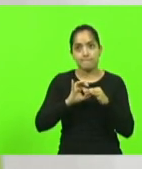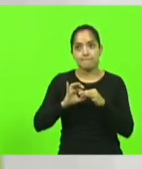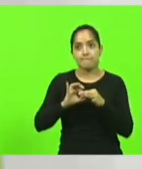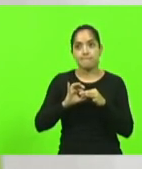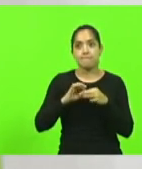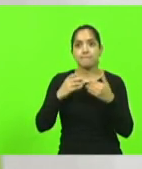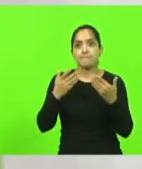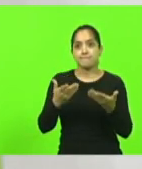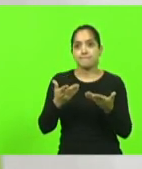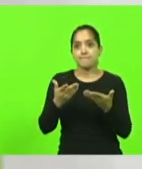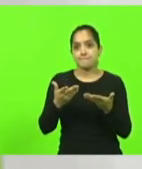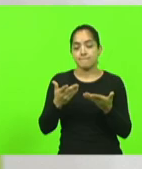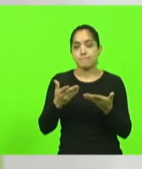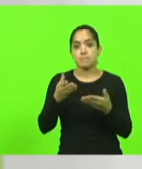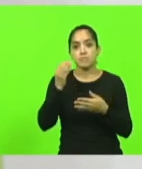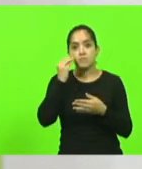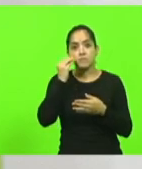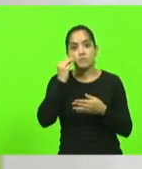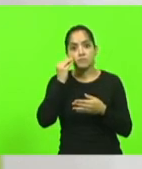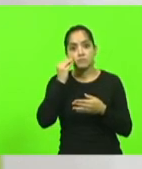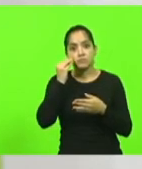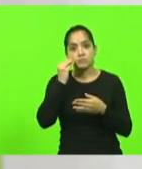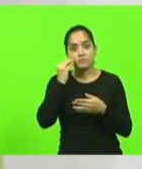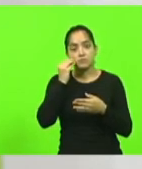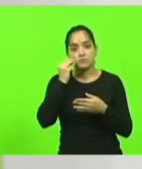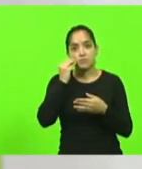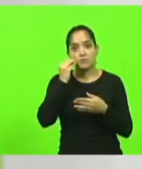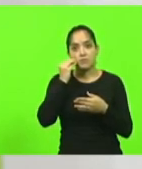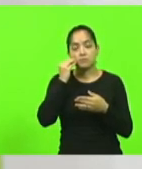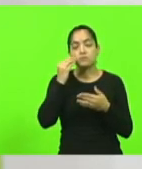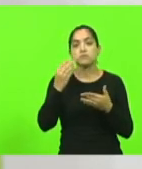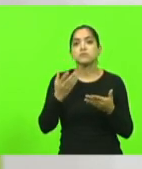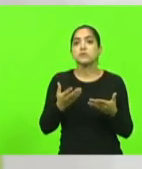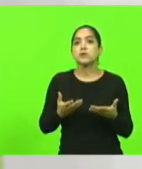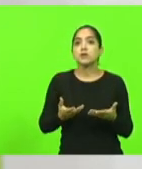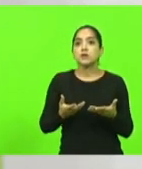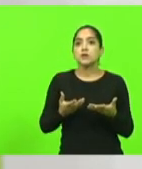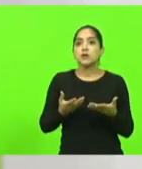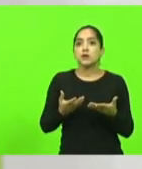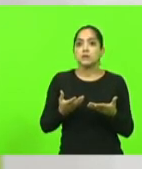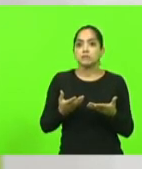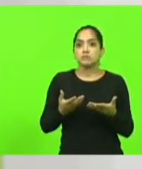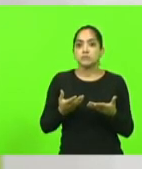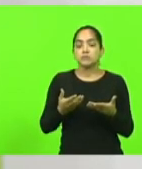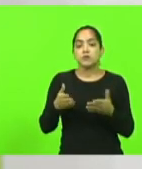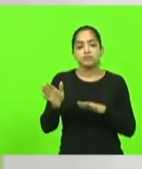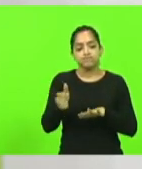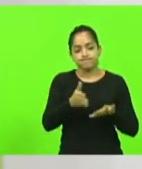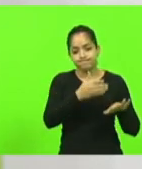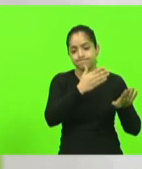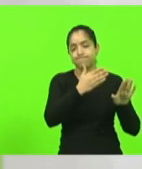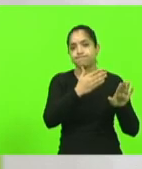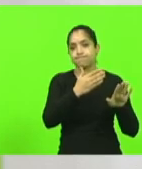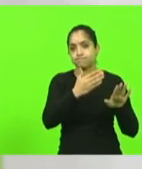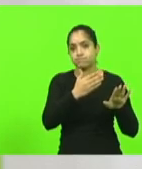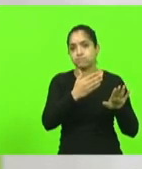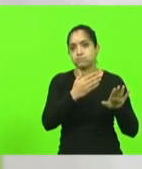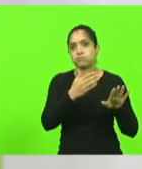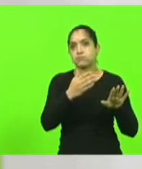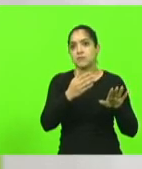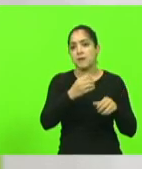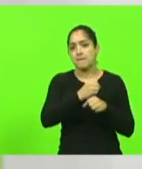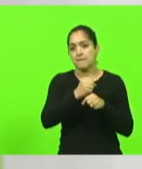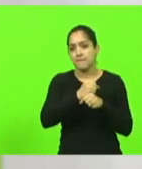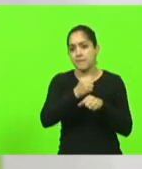Vamos tentar, de uma vez por todas, virar essa página que nos atormenta há mais de 20 anos